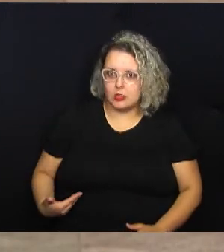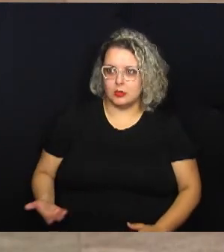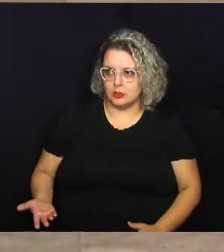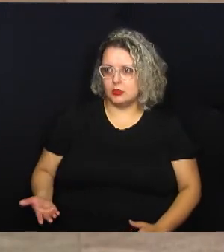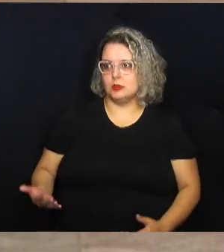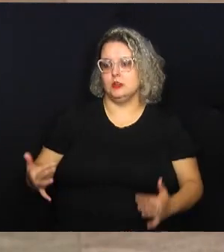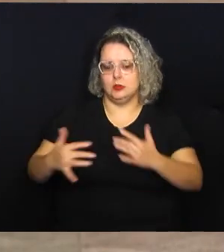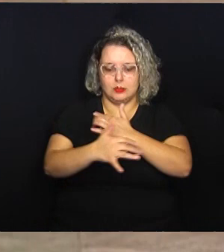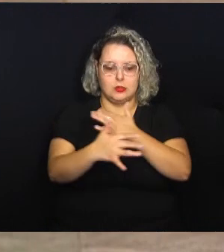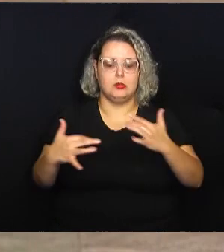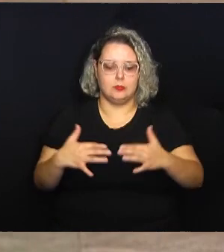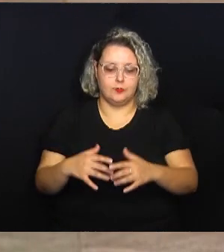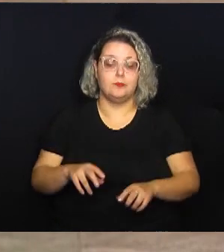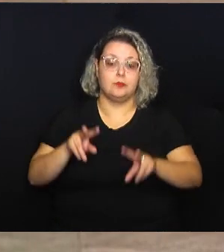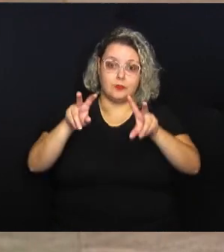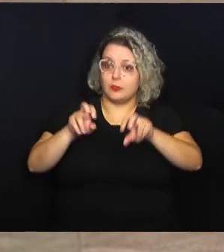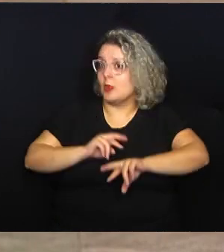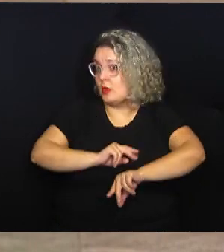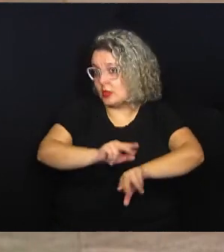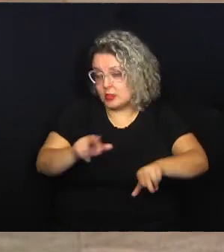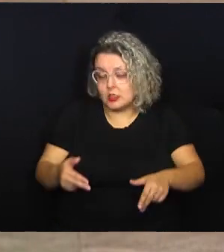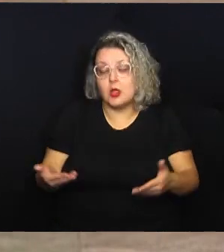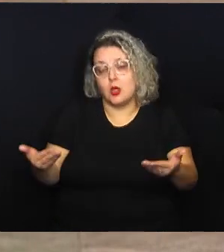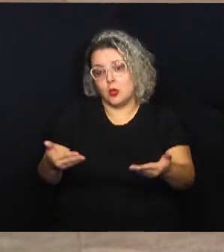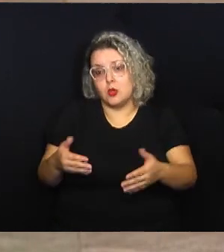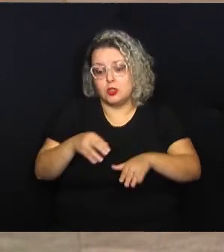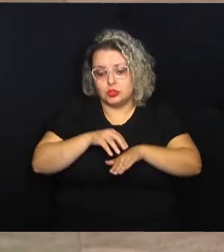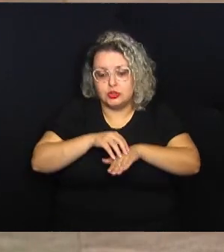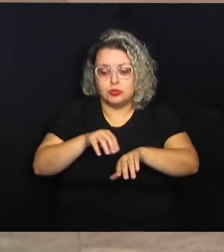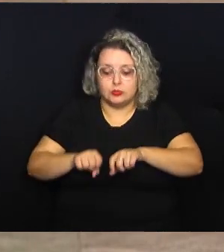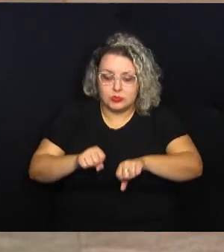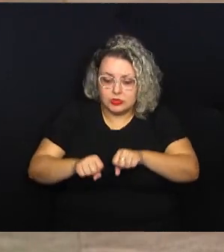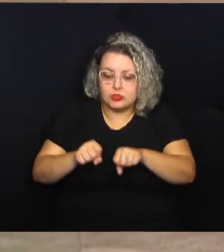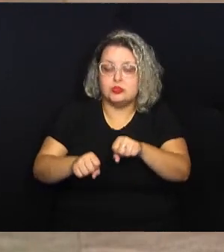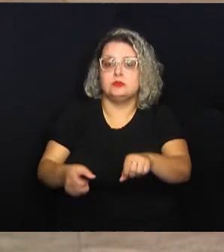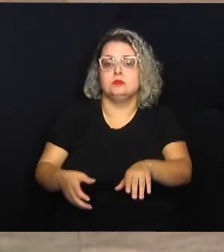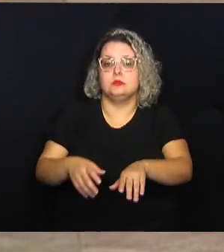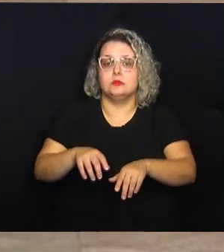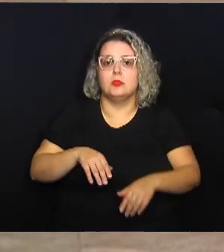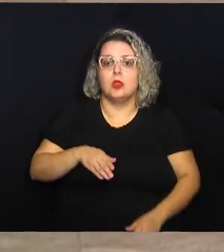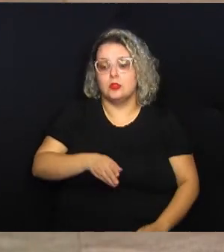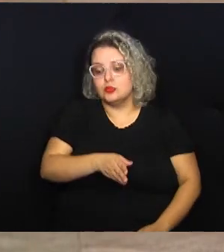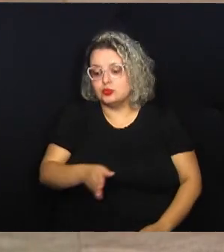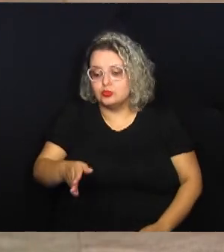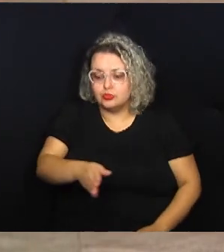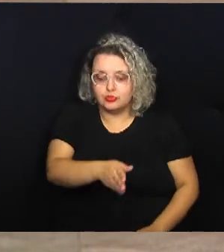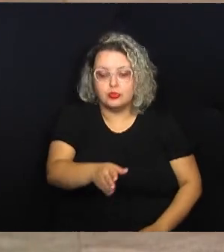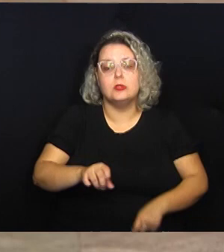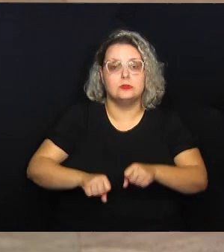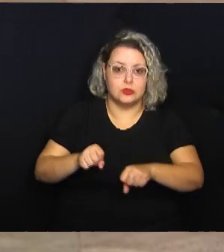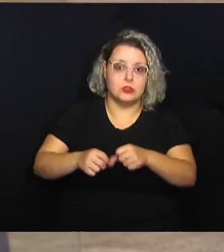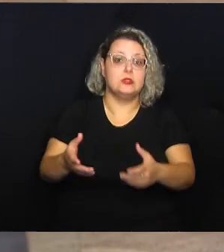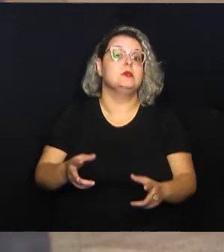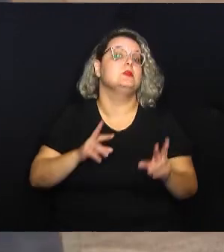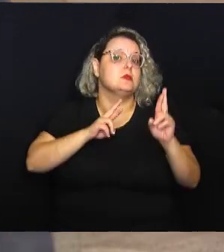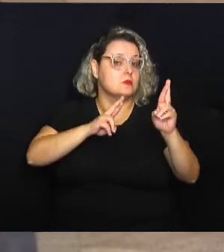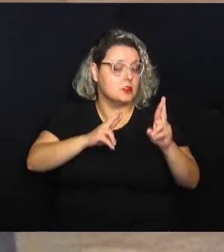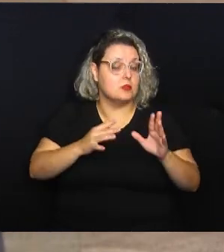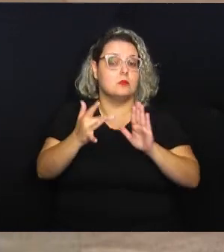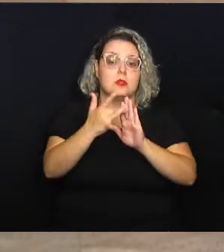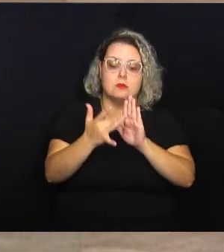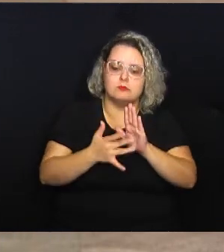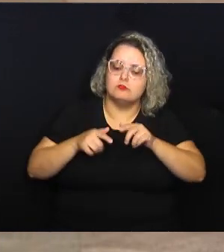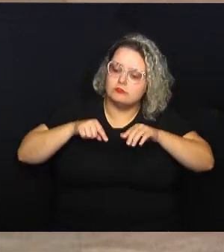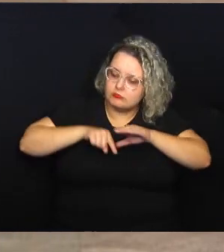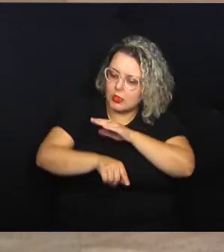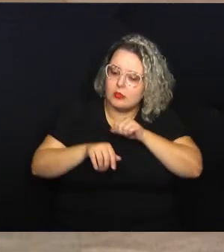a Frente Parlamentar tem esse objetivo de trazer diferentes temas. Hoje foi a questão da mobilidade por bicicleta e a gente espera que essa